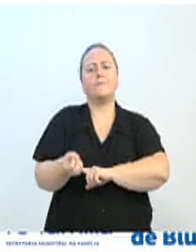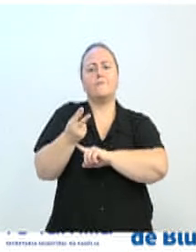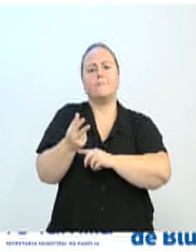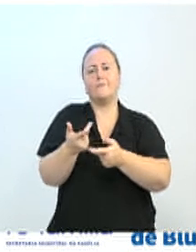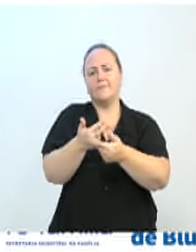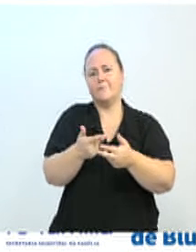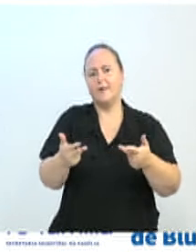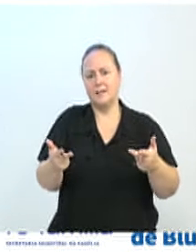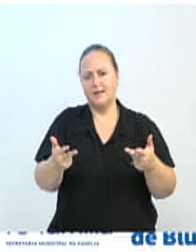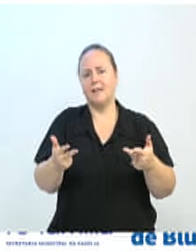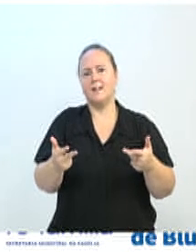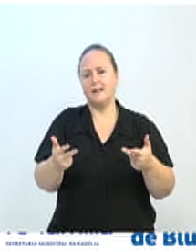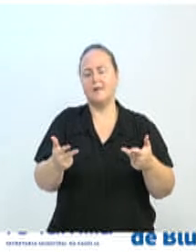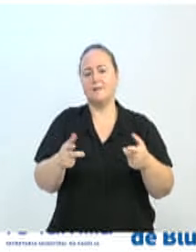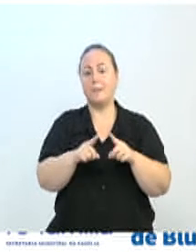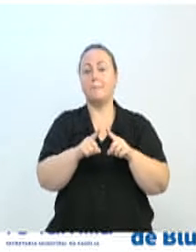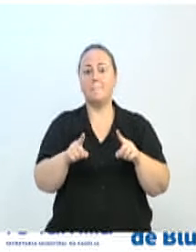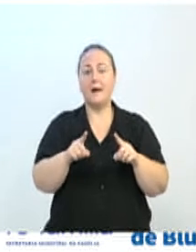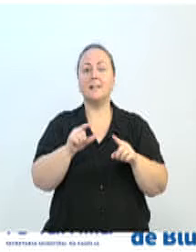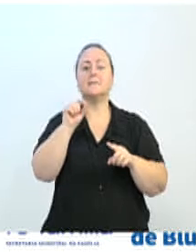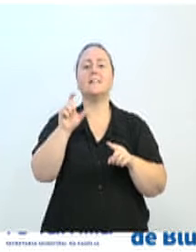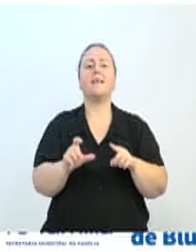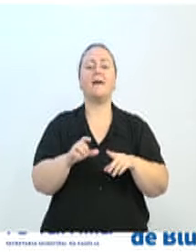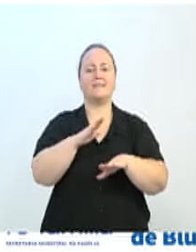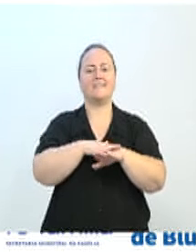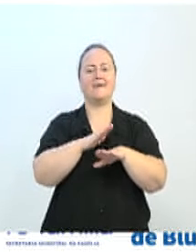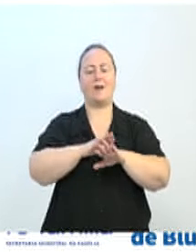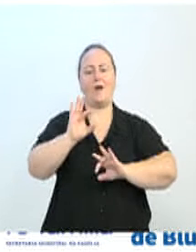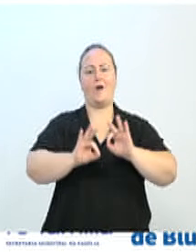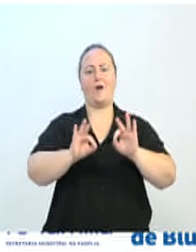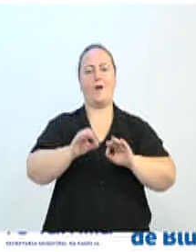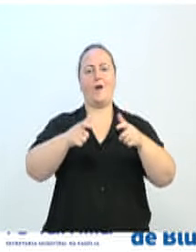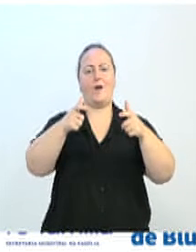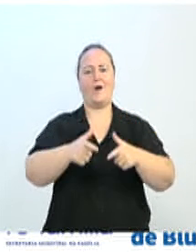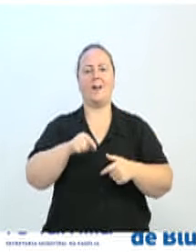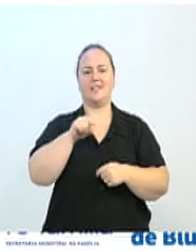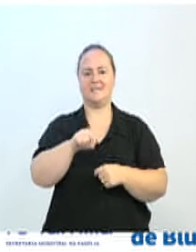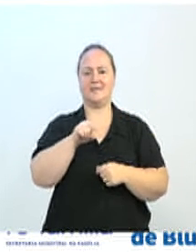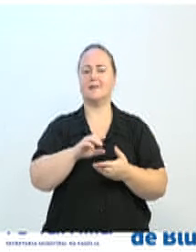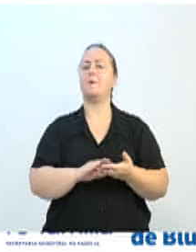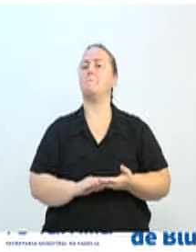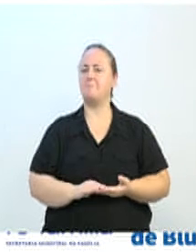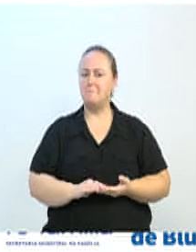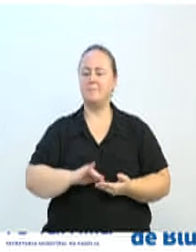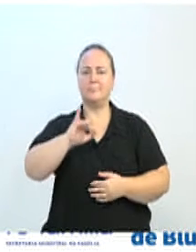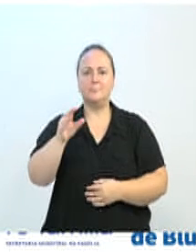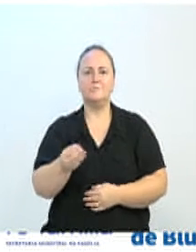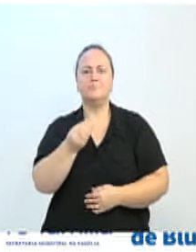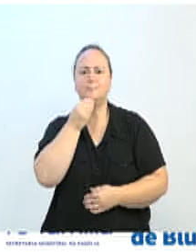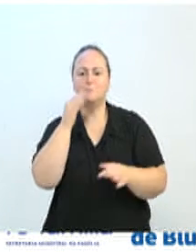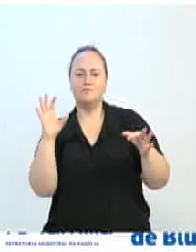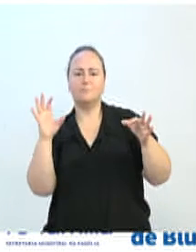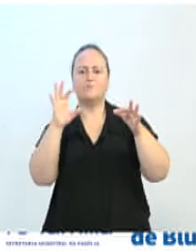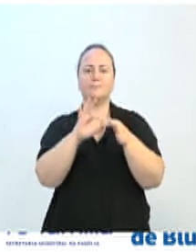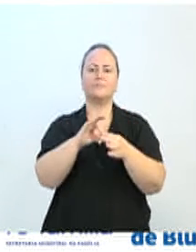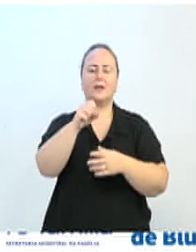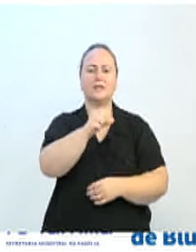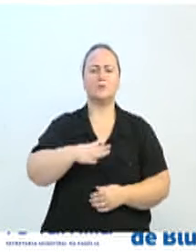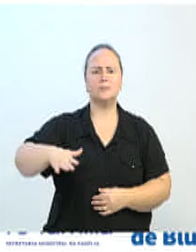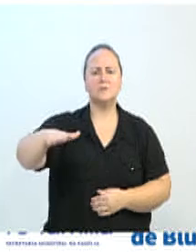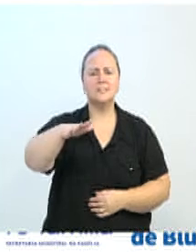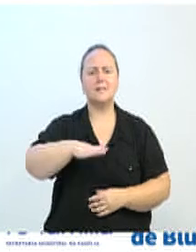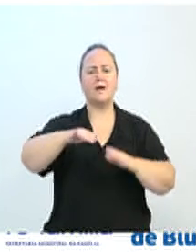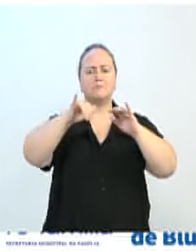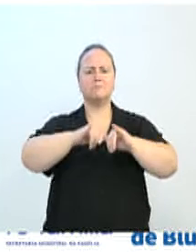produzidas pelas próprias organizações. Excelente oportunidade de integração social, divulgação